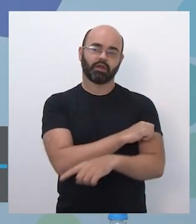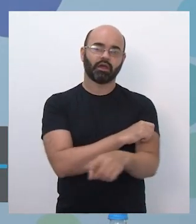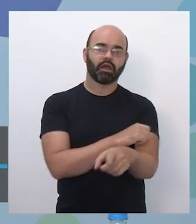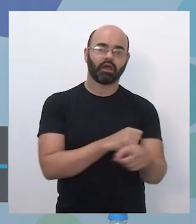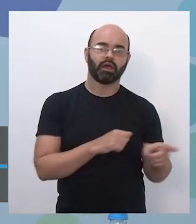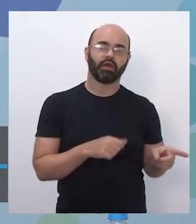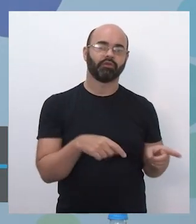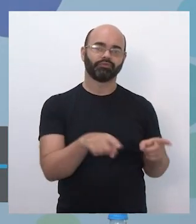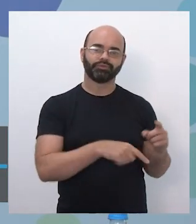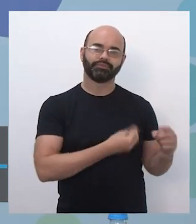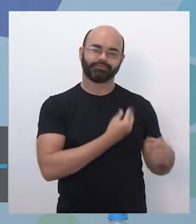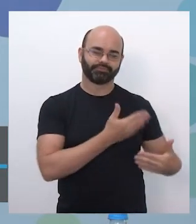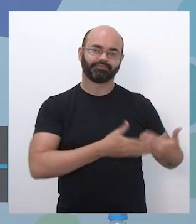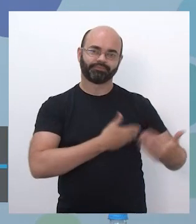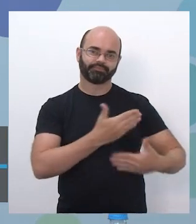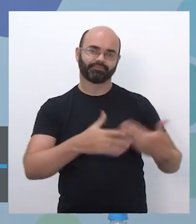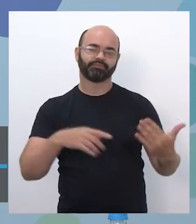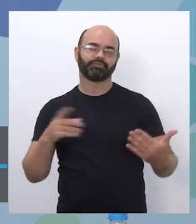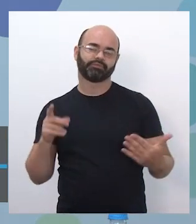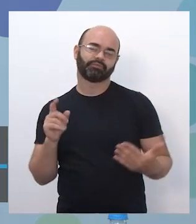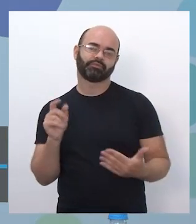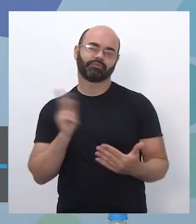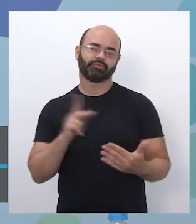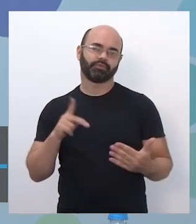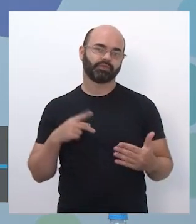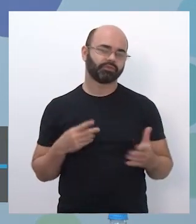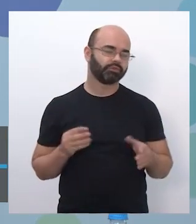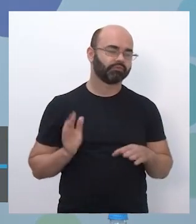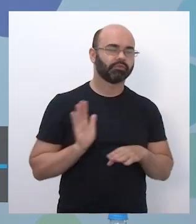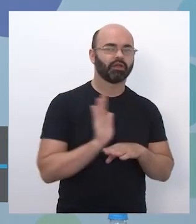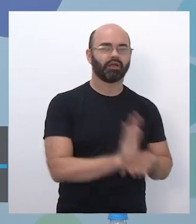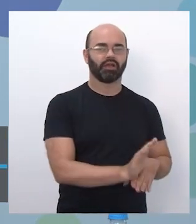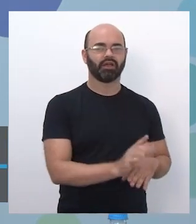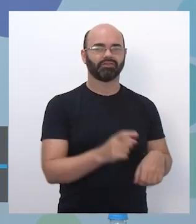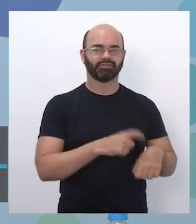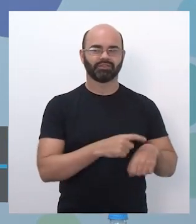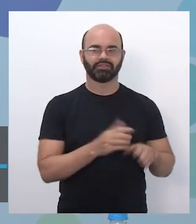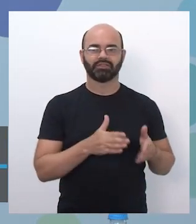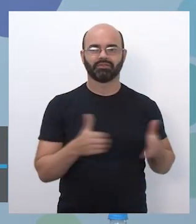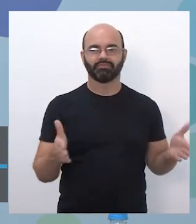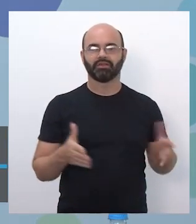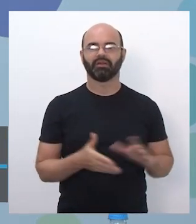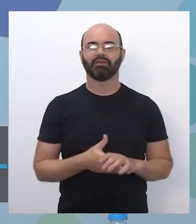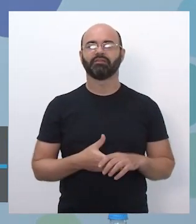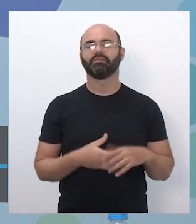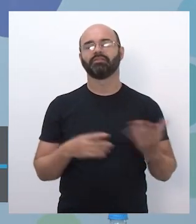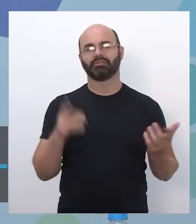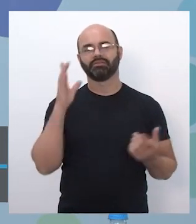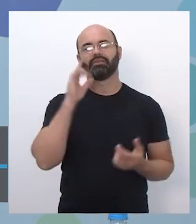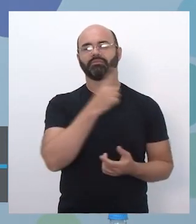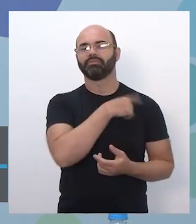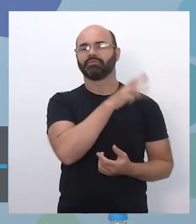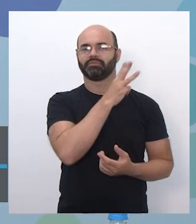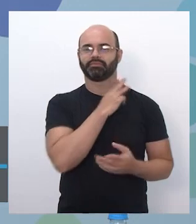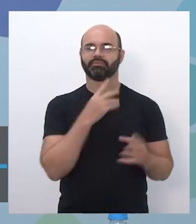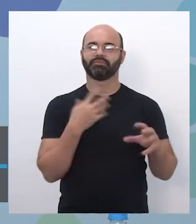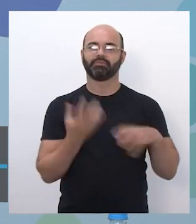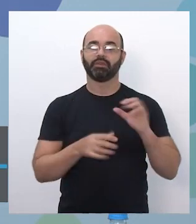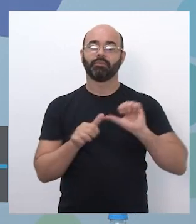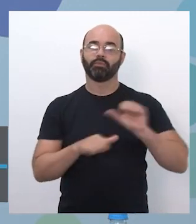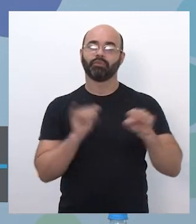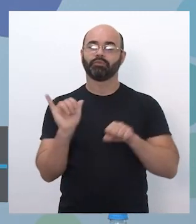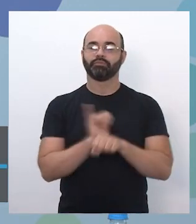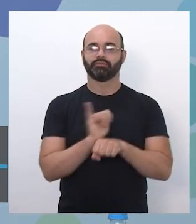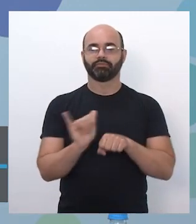já percorrendo aí a proposta do nosso currículo, mesmo da reforma do ensino médio, que está também em curso na nossa